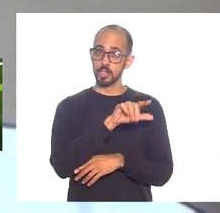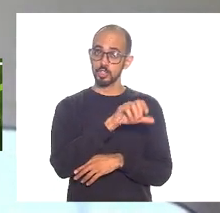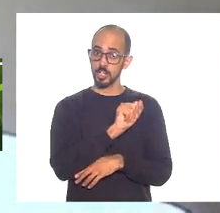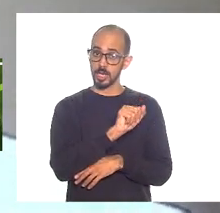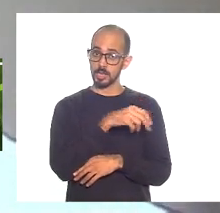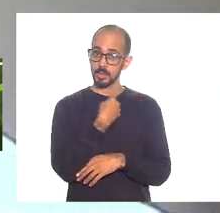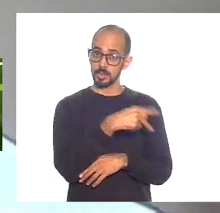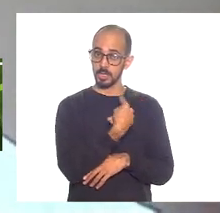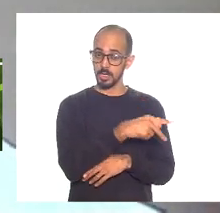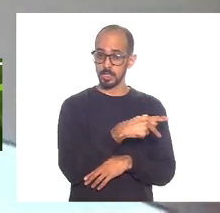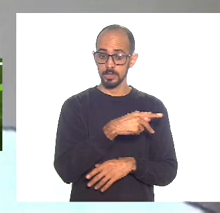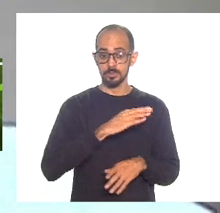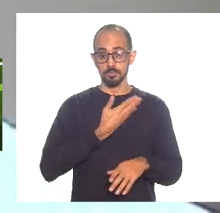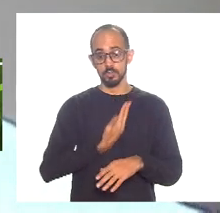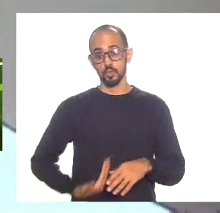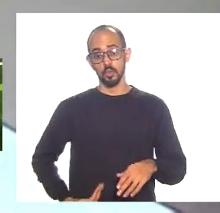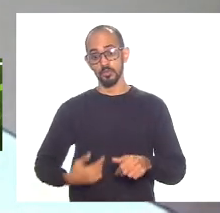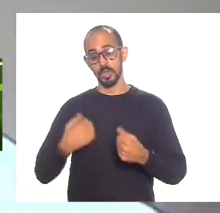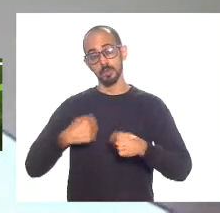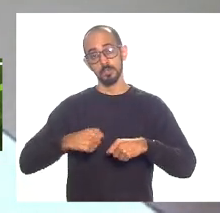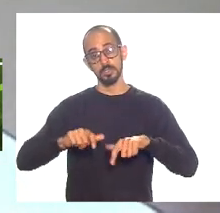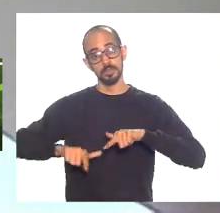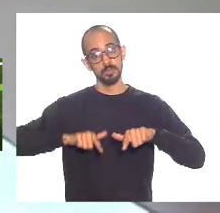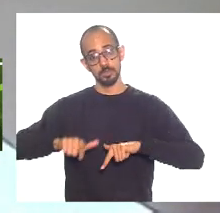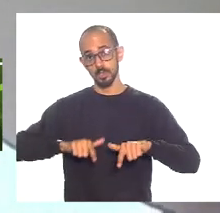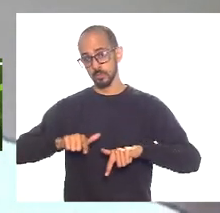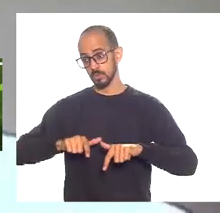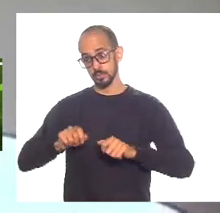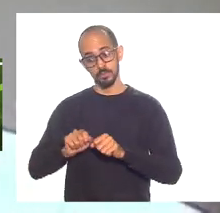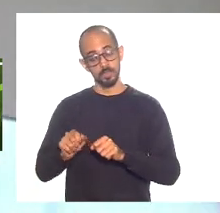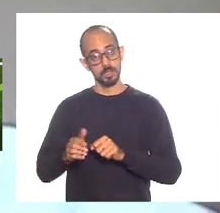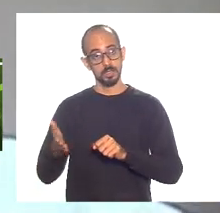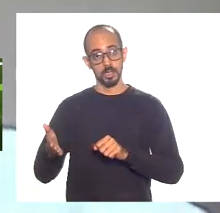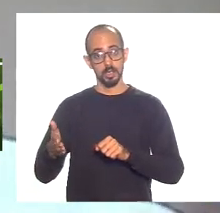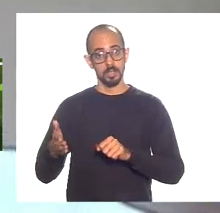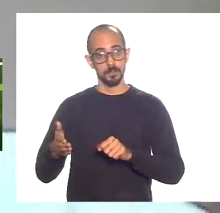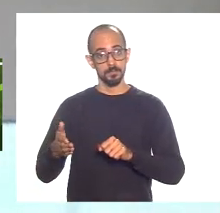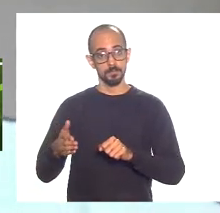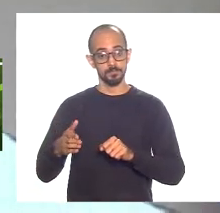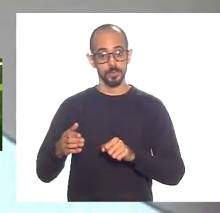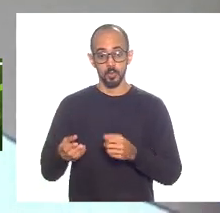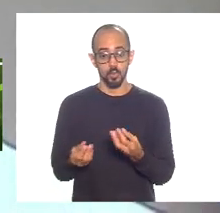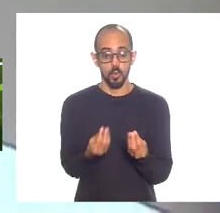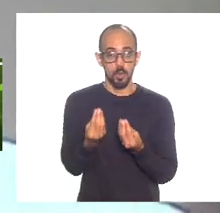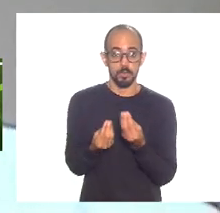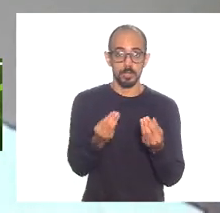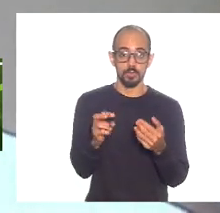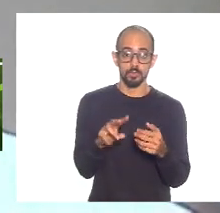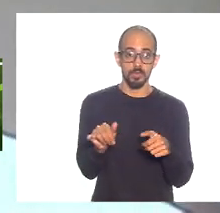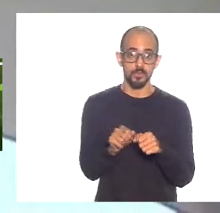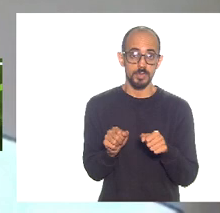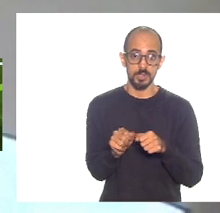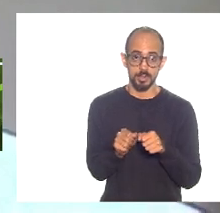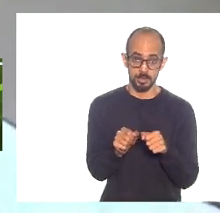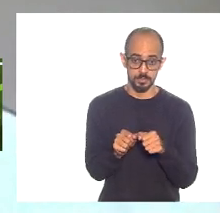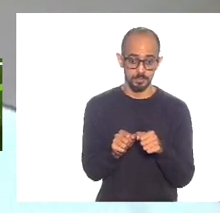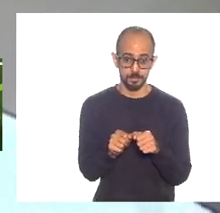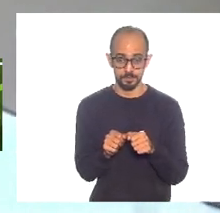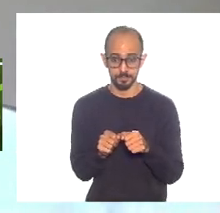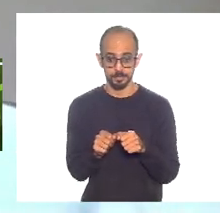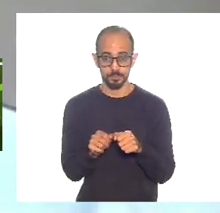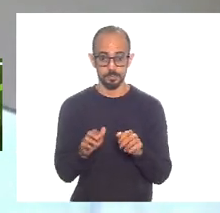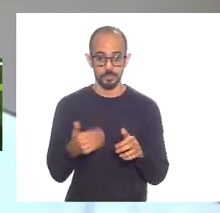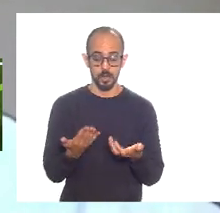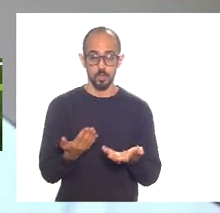serviços para prestar isso não muda em tempo algum então assim é muito como é a gente vai fazer Luiz Paulo mencionou esses dois